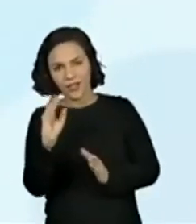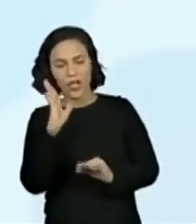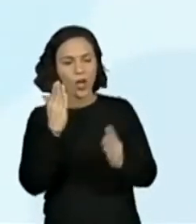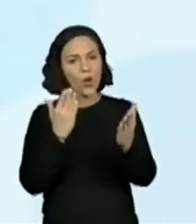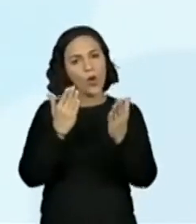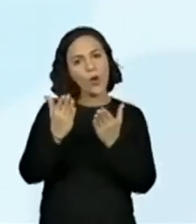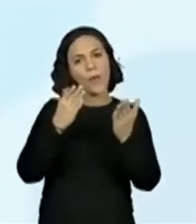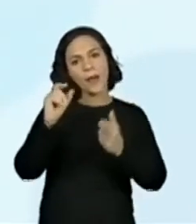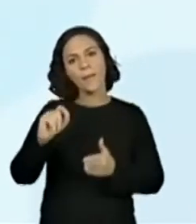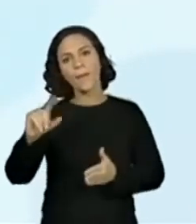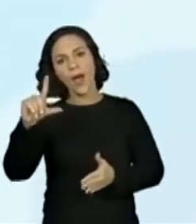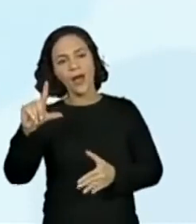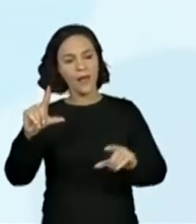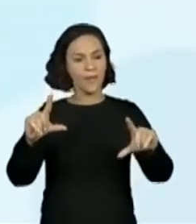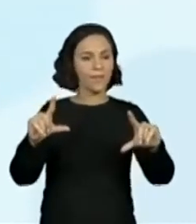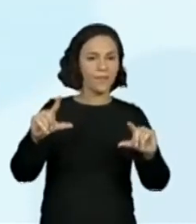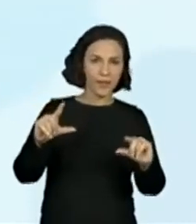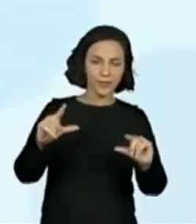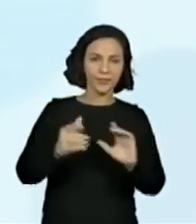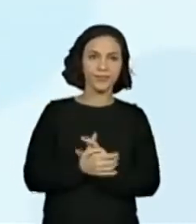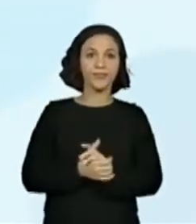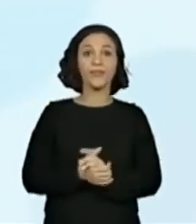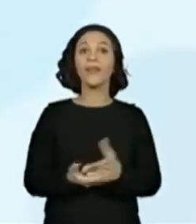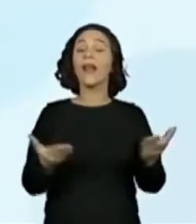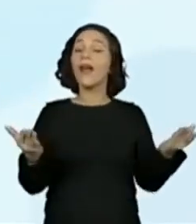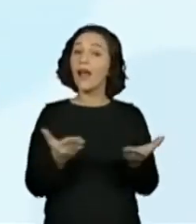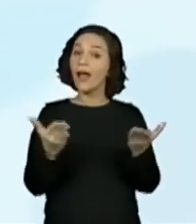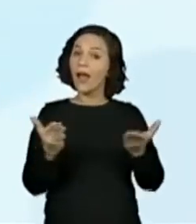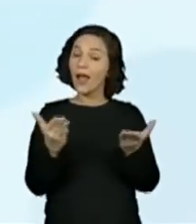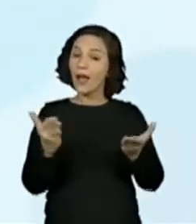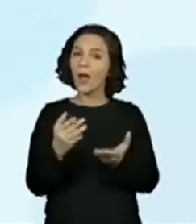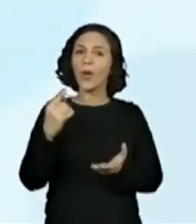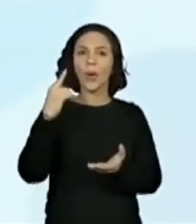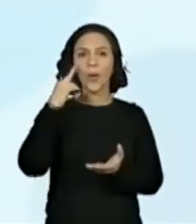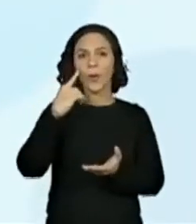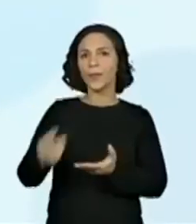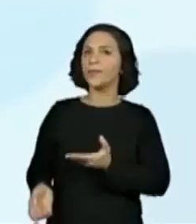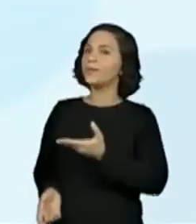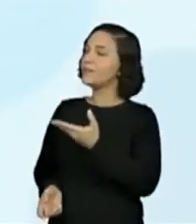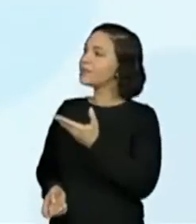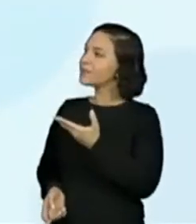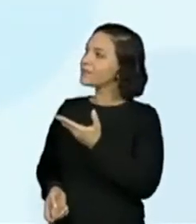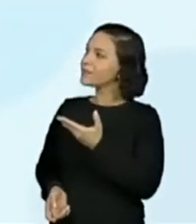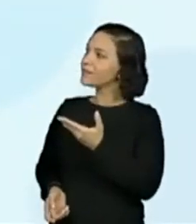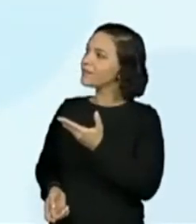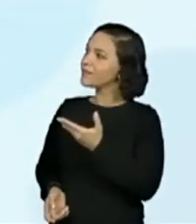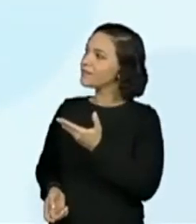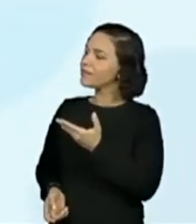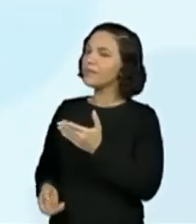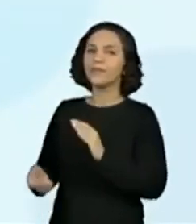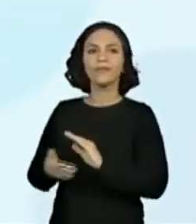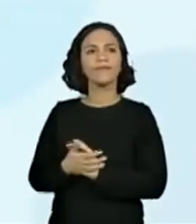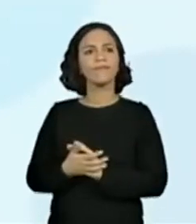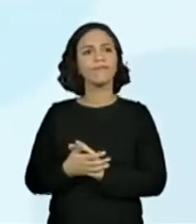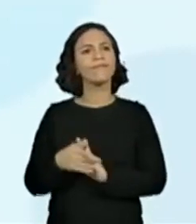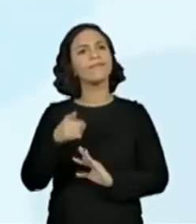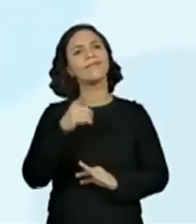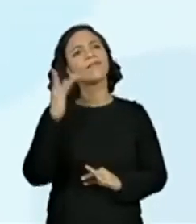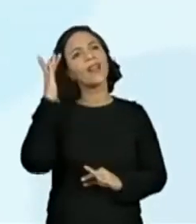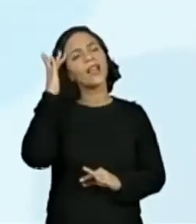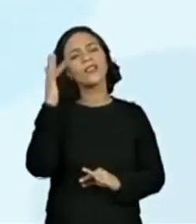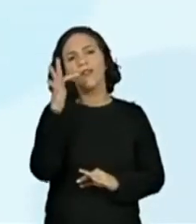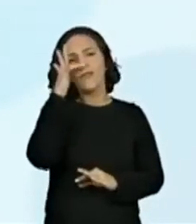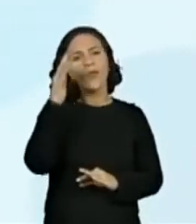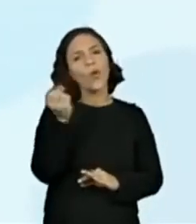do que tem menos. E agora, olhando para essa imagem, eles vão nos dizer, né? Ter uma ideia. Quantas